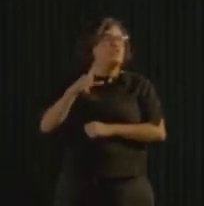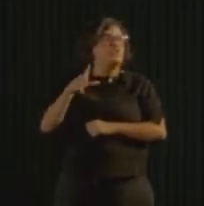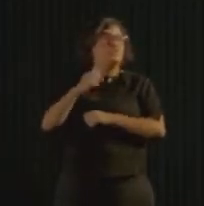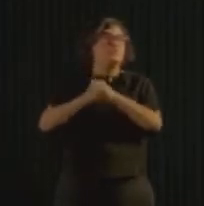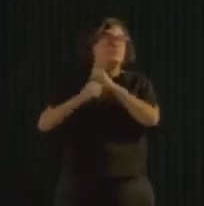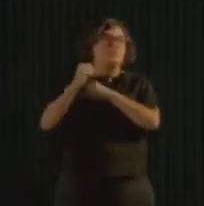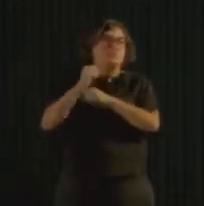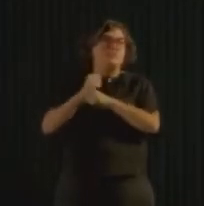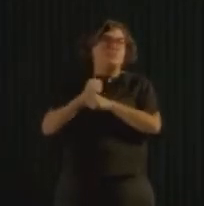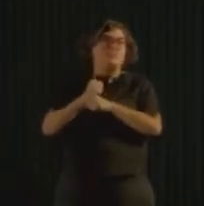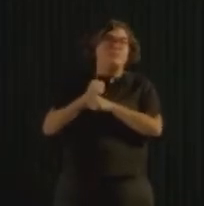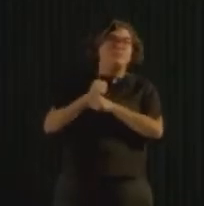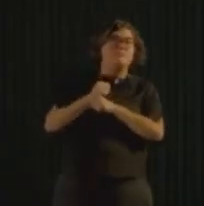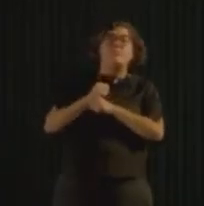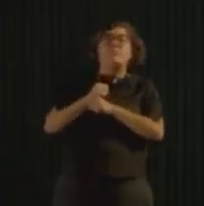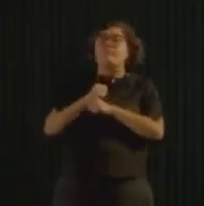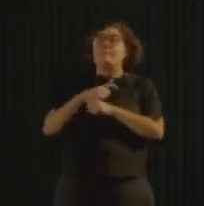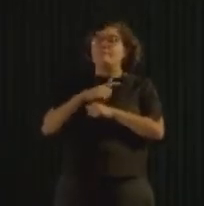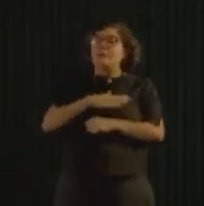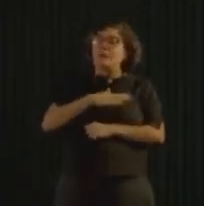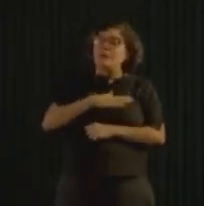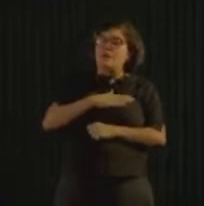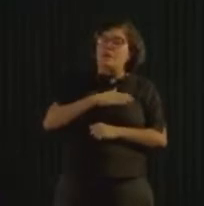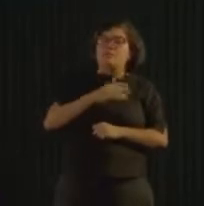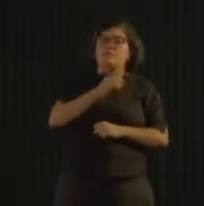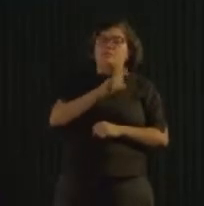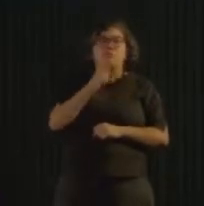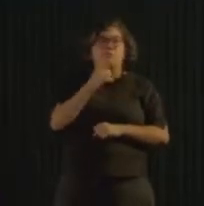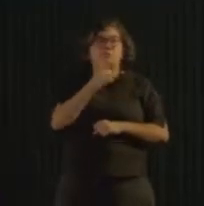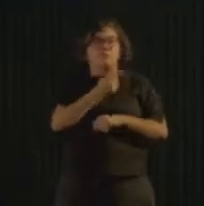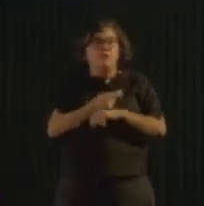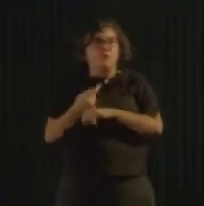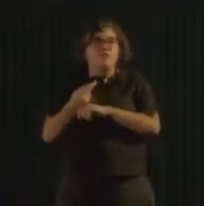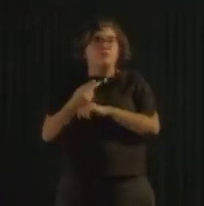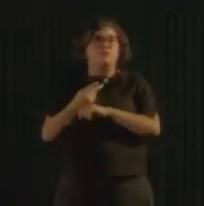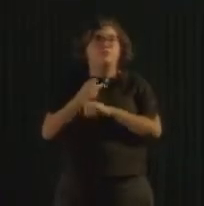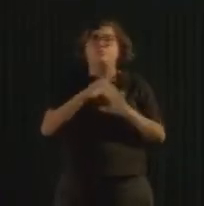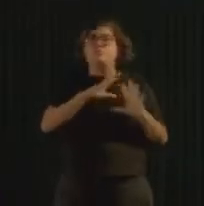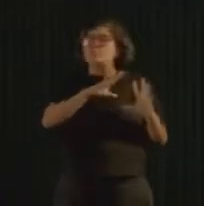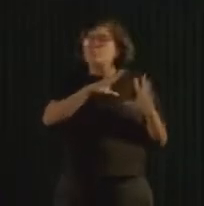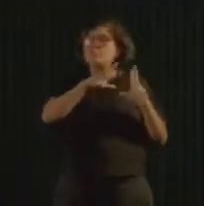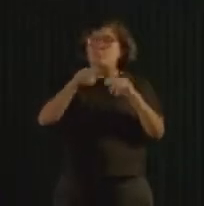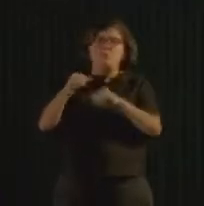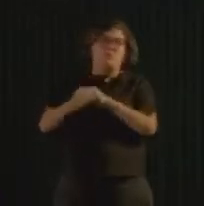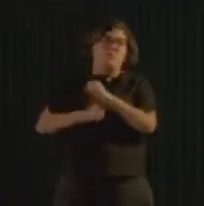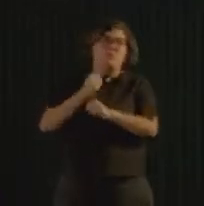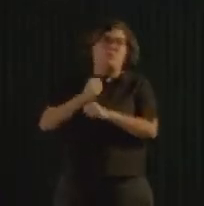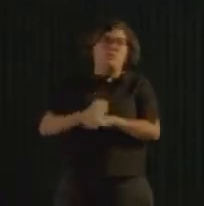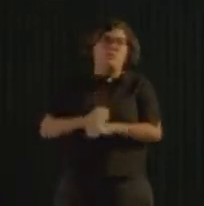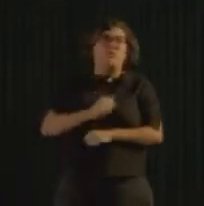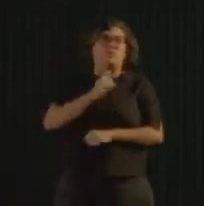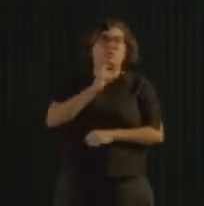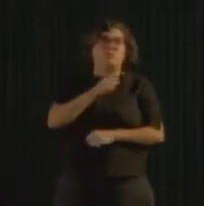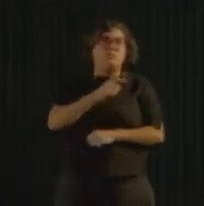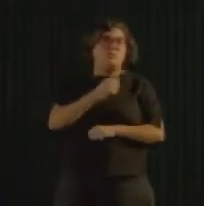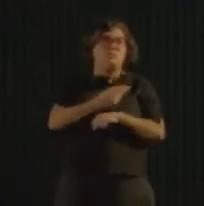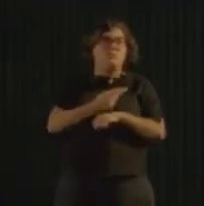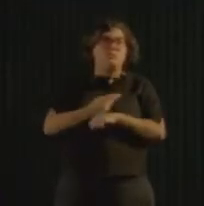que fosse agosto sem plástico, setembro sem plástico, outubro, novembro, o ano todo sem plástico. O programa tem três eixos.